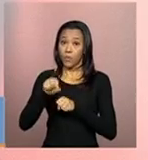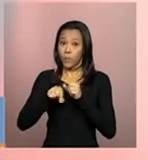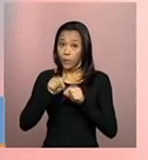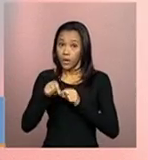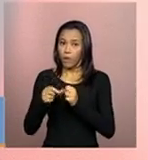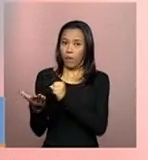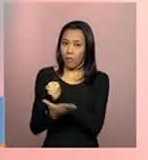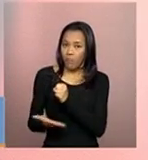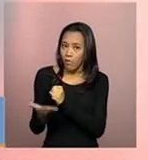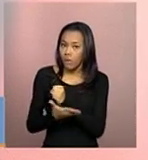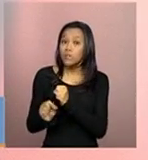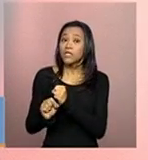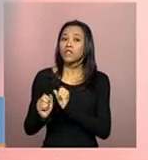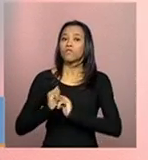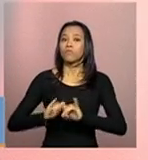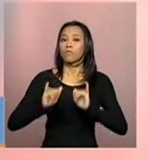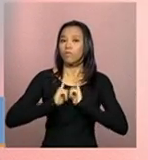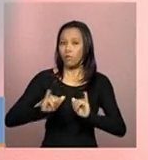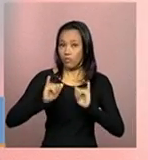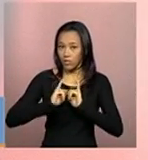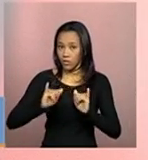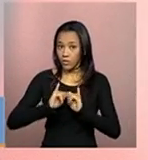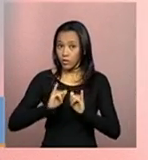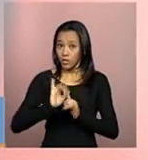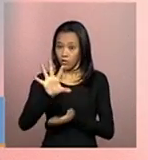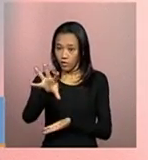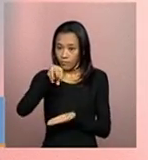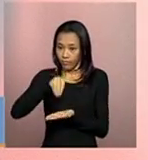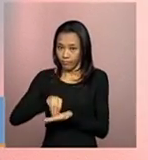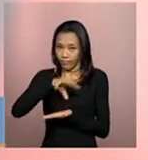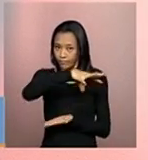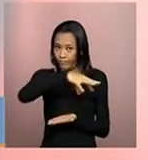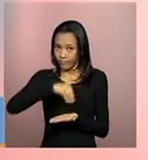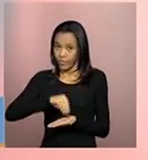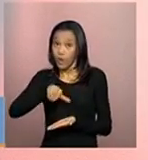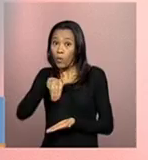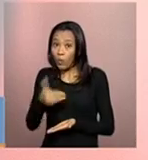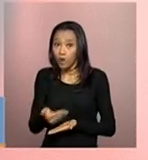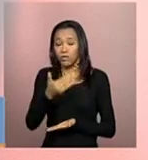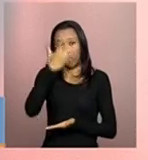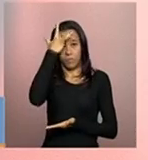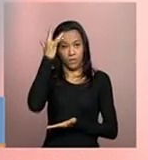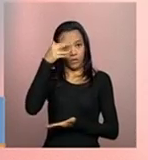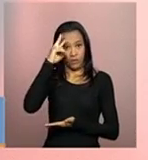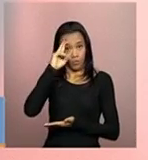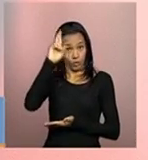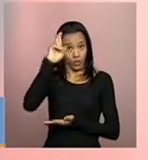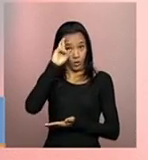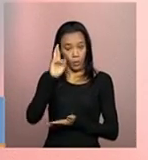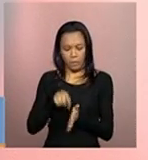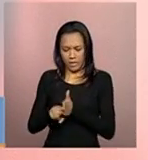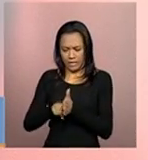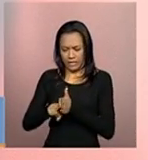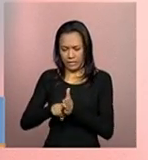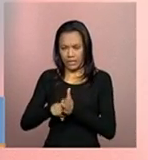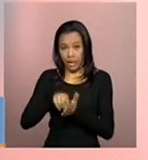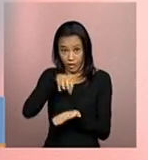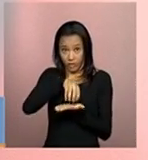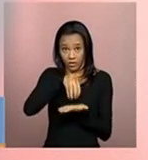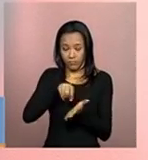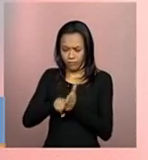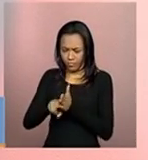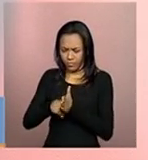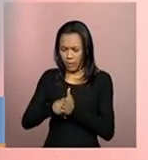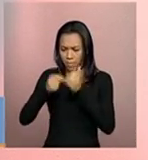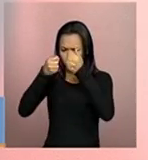formulário eletrônico. Então, quando o gestor vai pesquisar as entidades que ele tem lá no seu município, ele já vai ter um